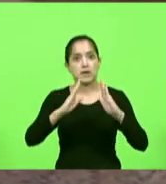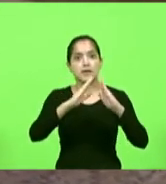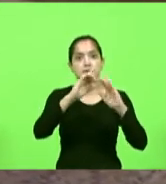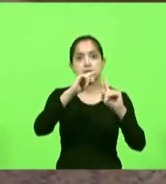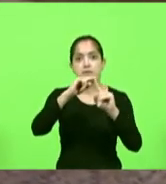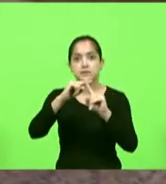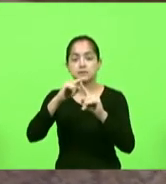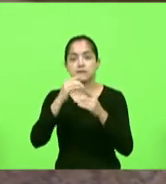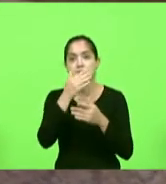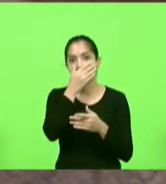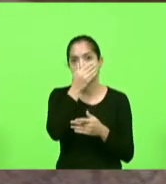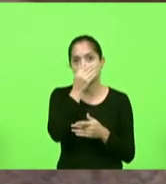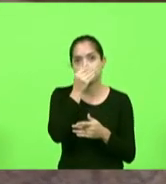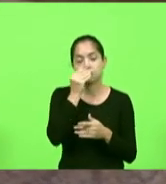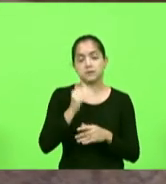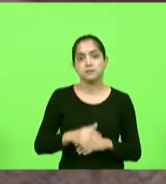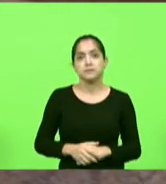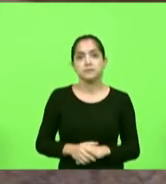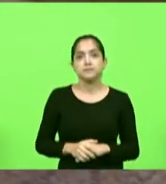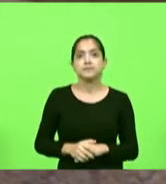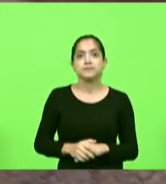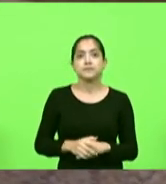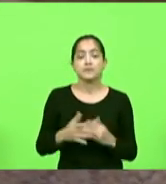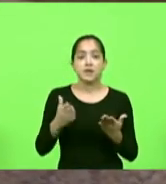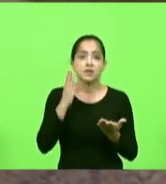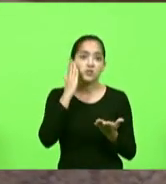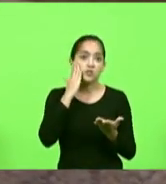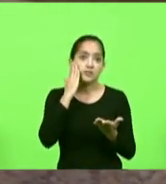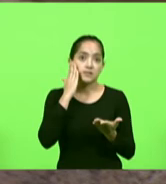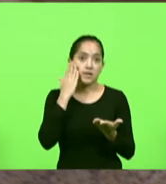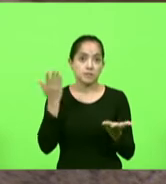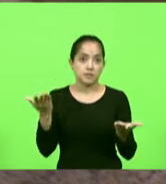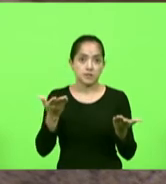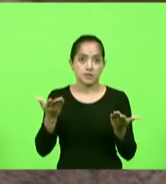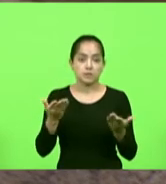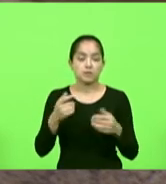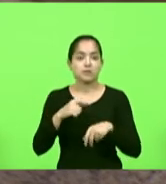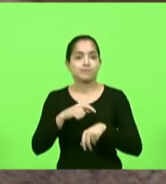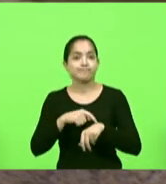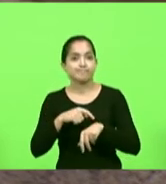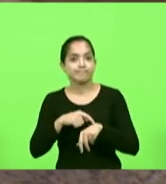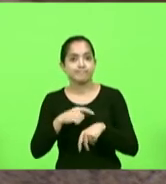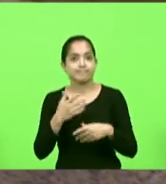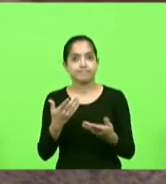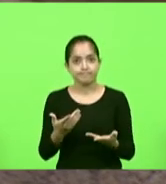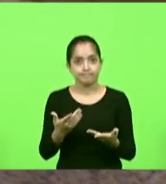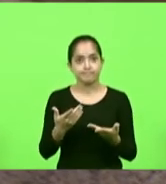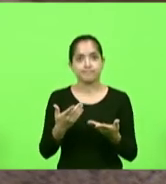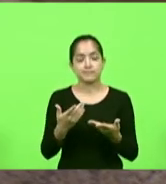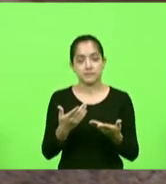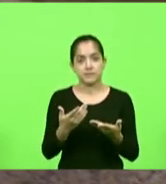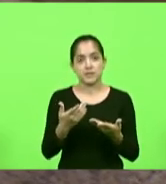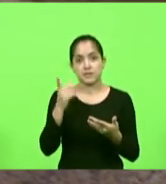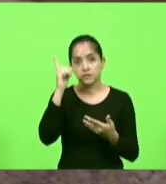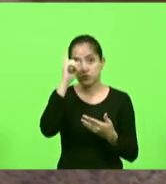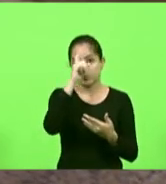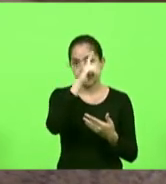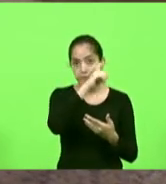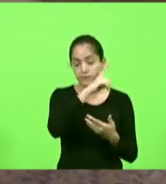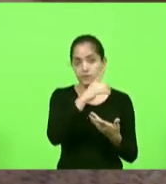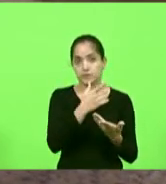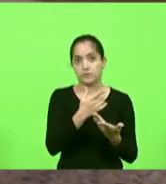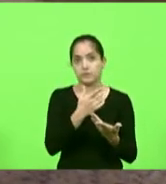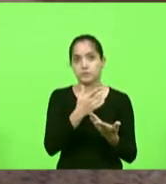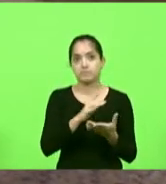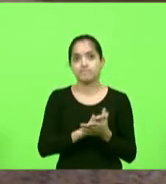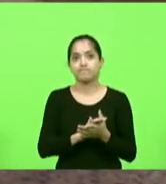igrejas nós sabemos que o momento ele é delicado e eu creio